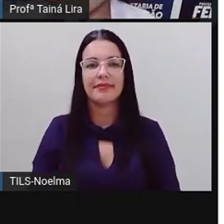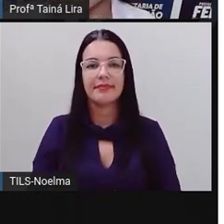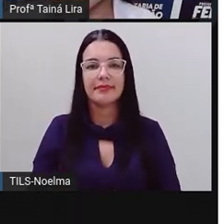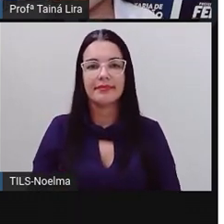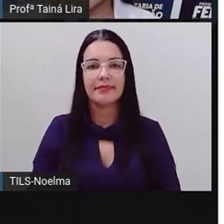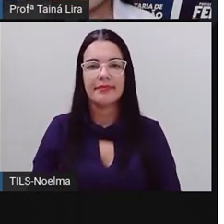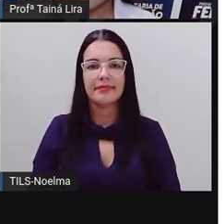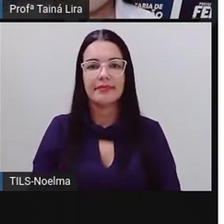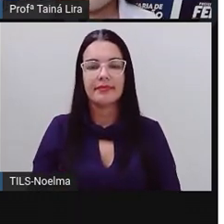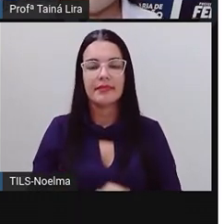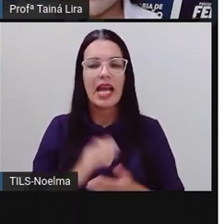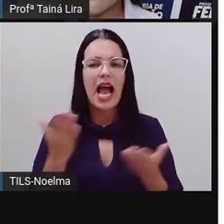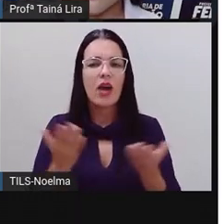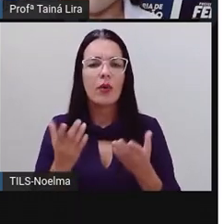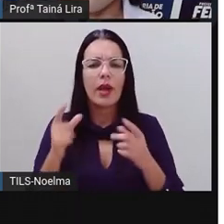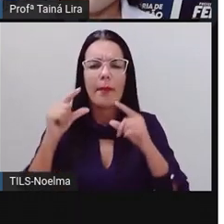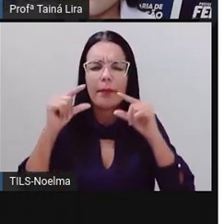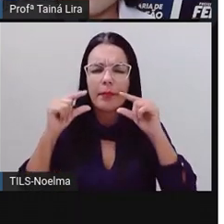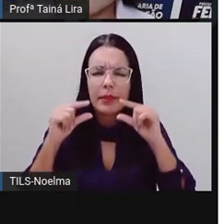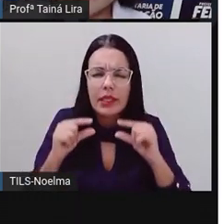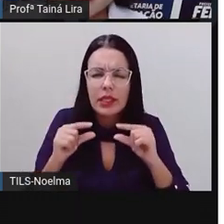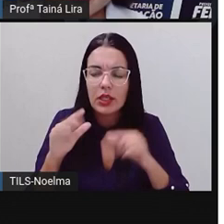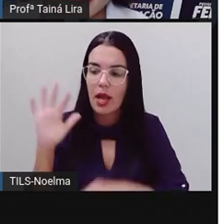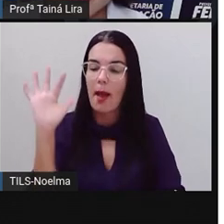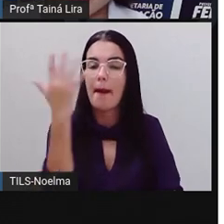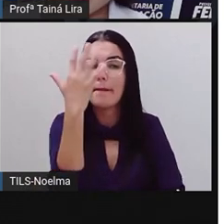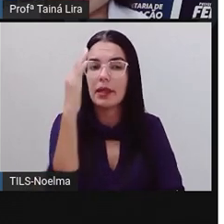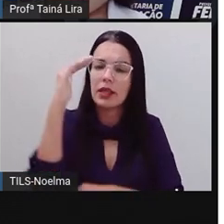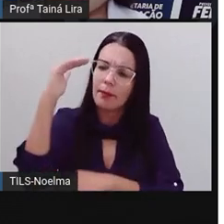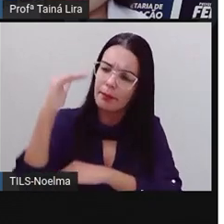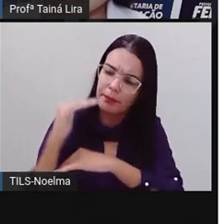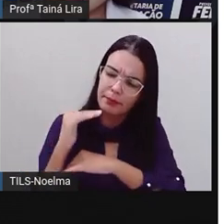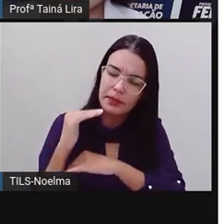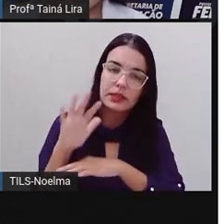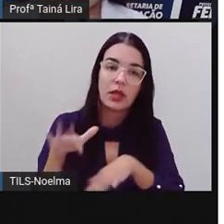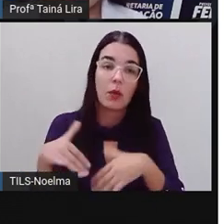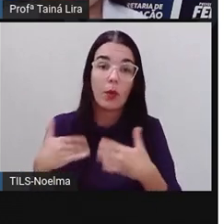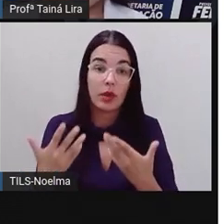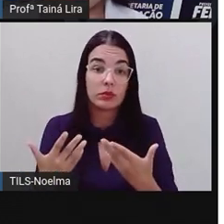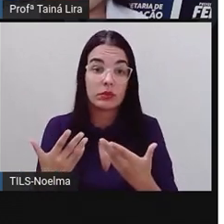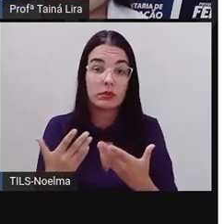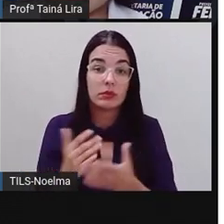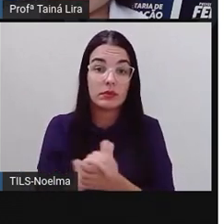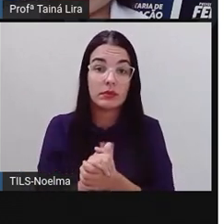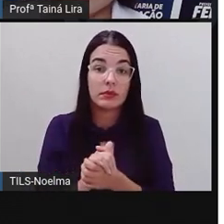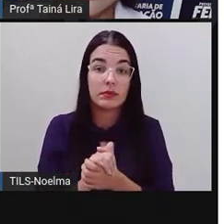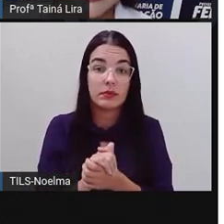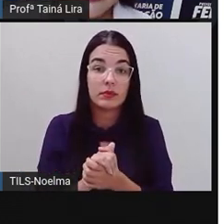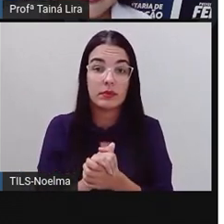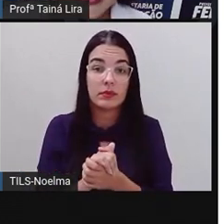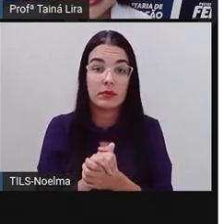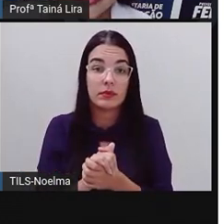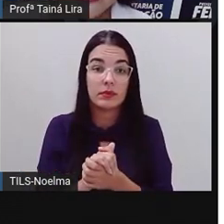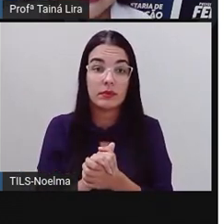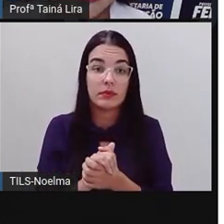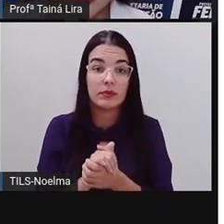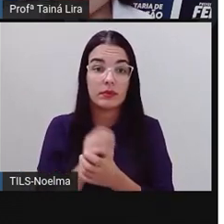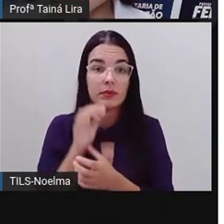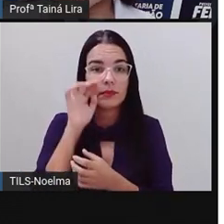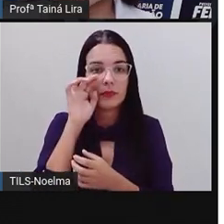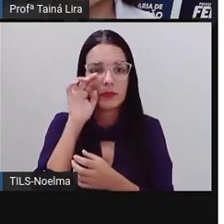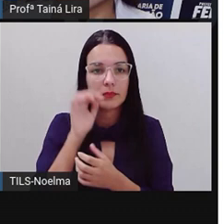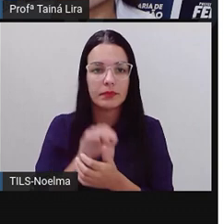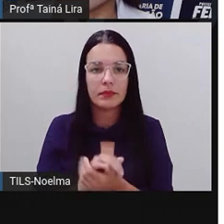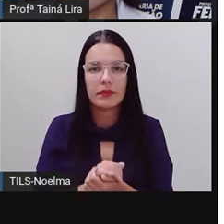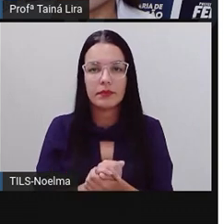hortelã. E a mais baixa? Qual é a planta mais baixa? Então, o hortelã é mais alto. A gente vai analisar agora o boldo e a camomila, tá